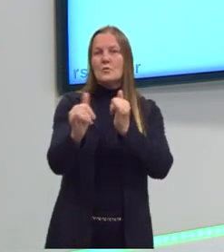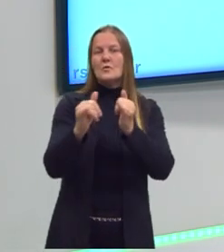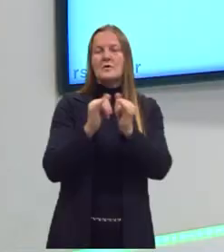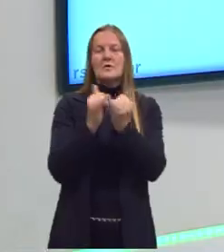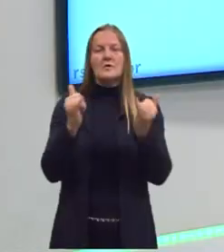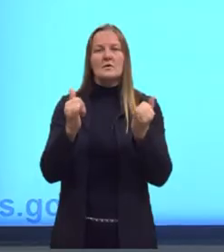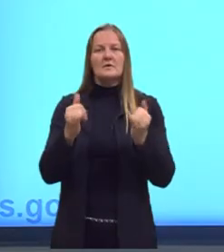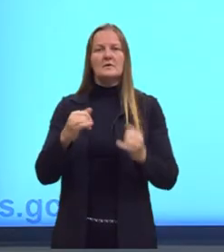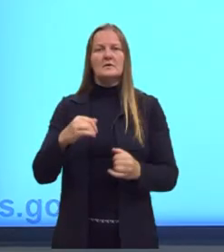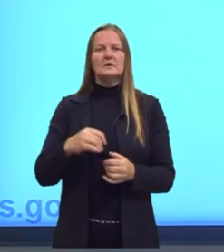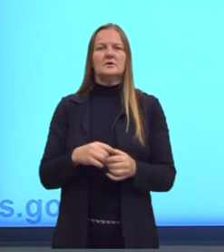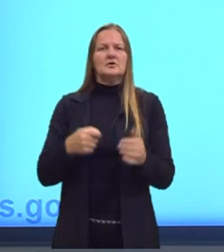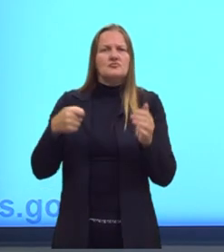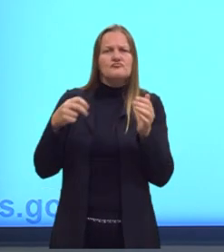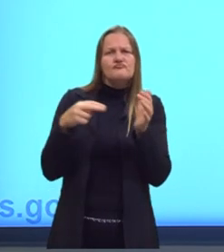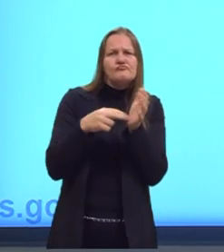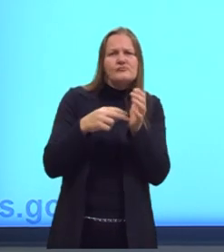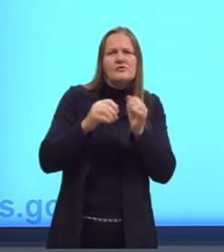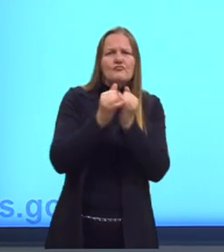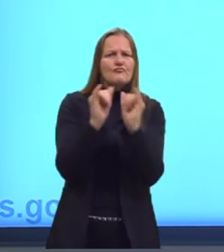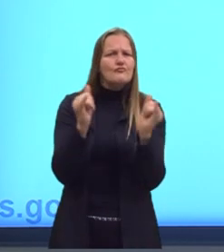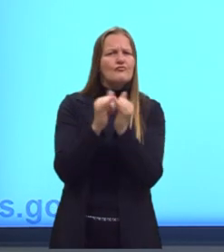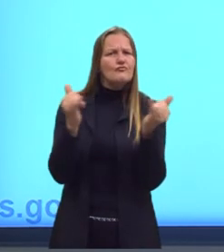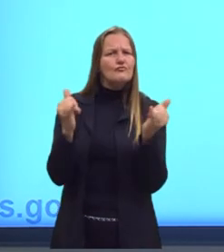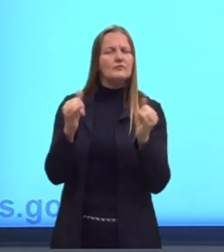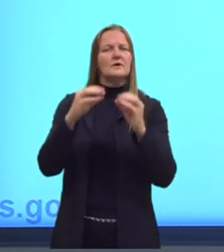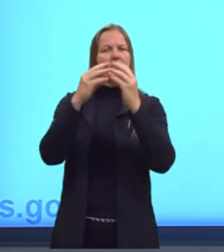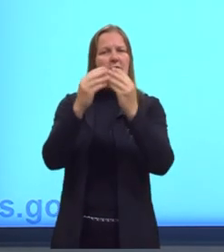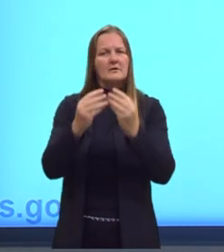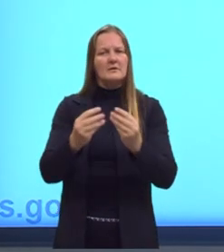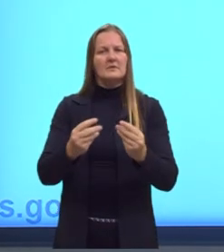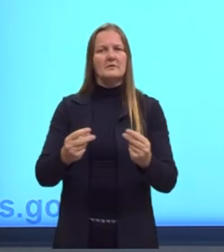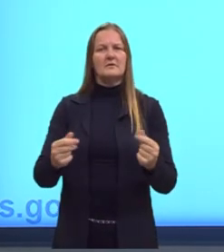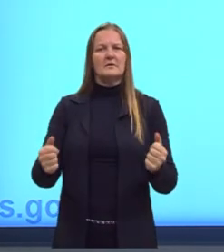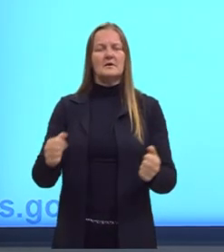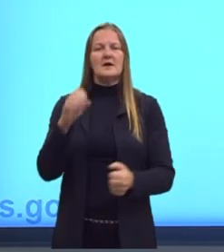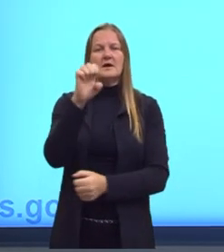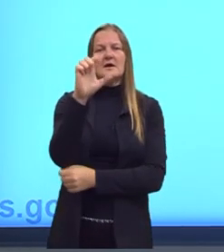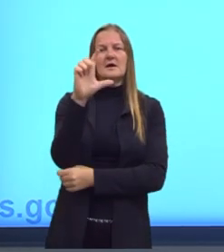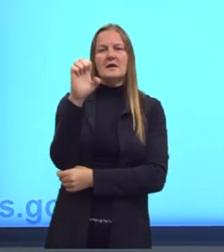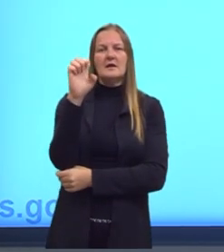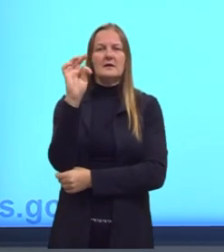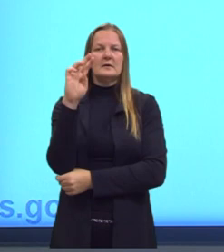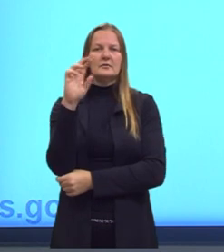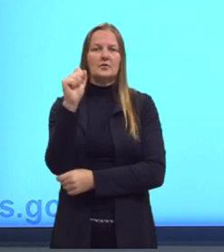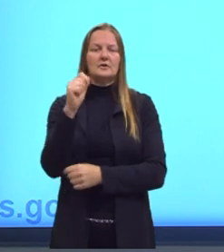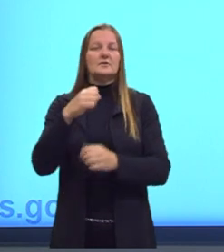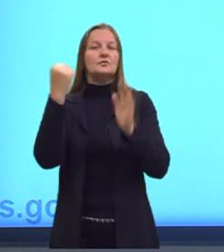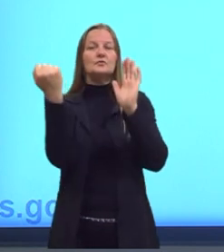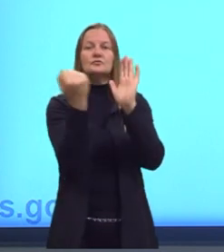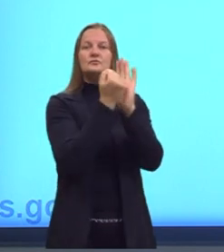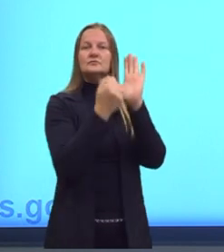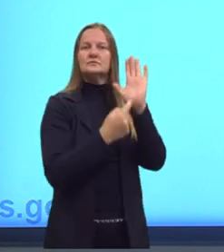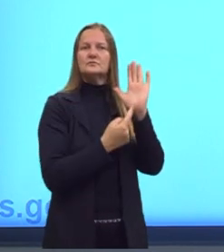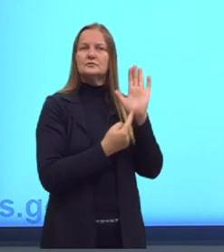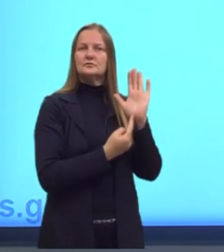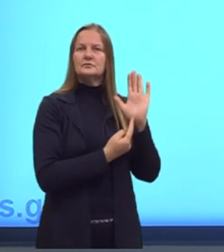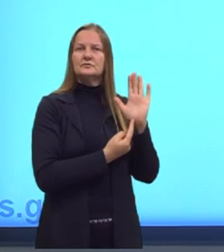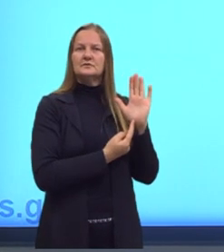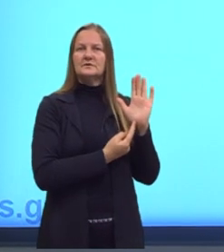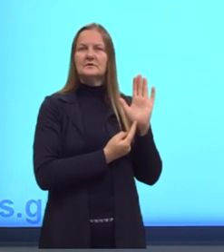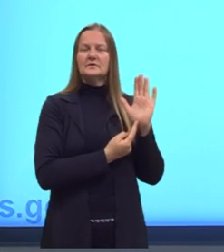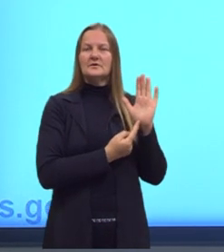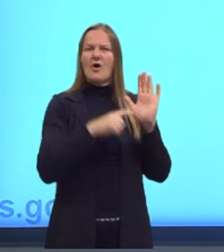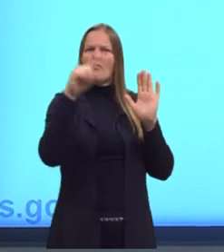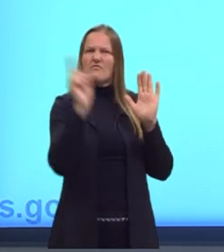substância, eu preciso adicionar eletricidade, por isso, eletrólise. E o símbolo é fácil da gente identificar porque é aquele